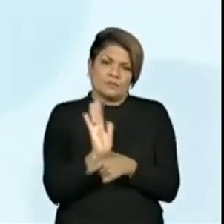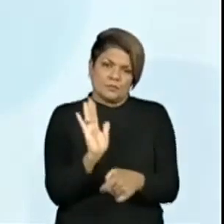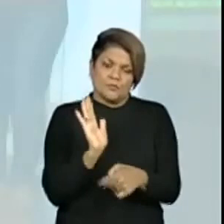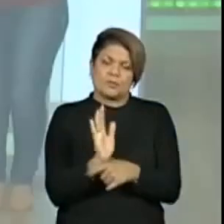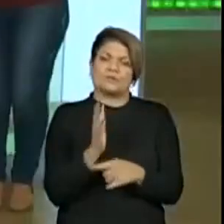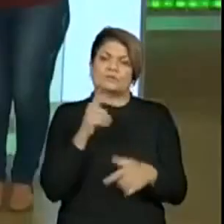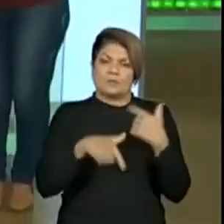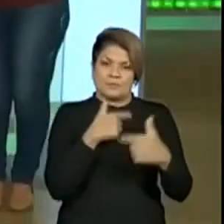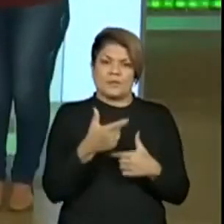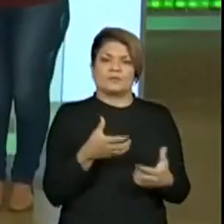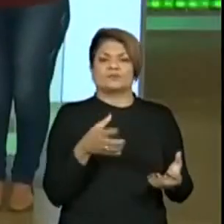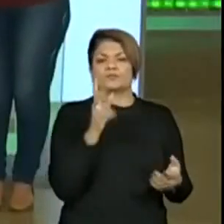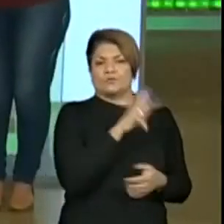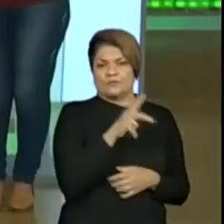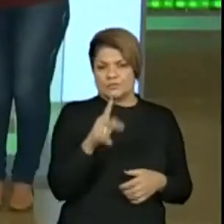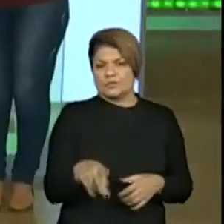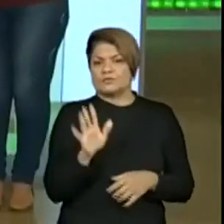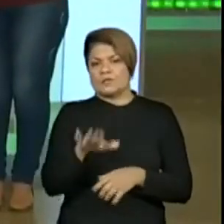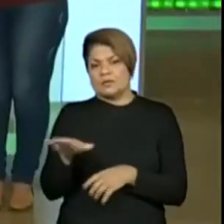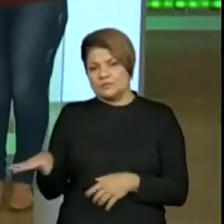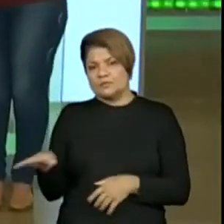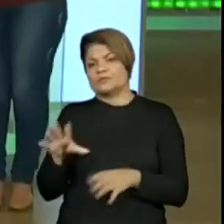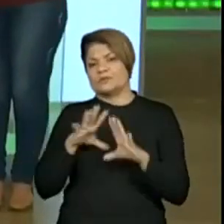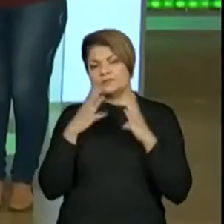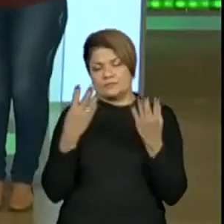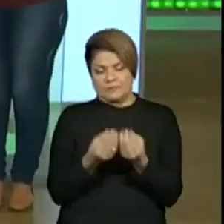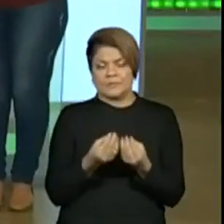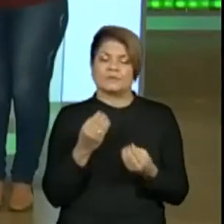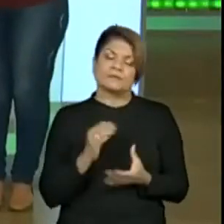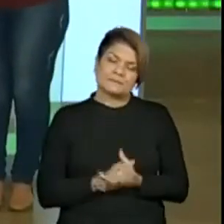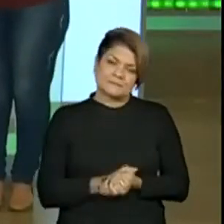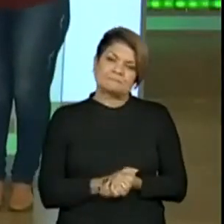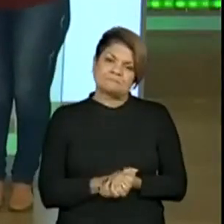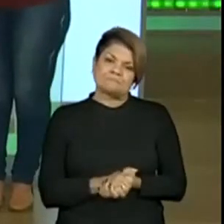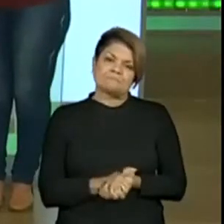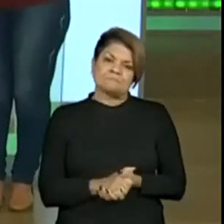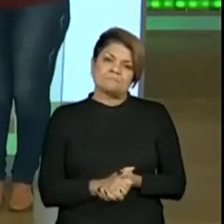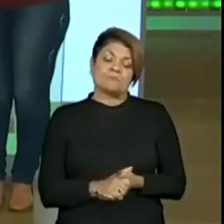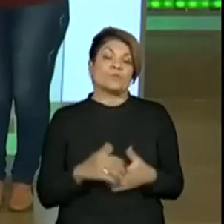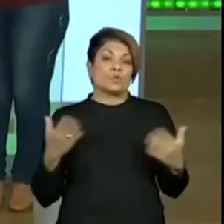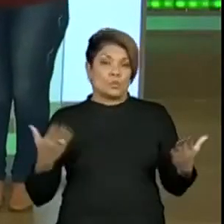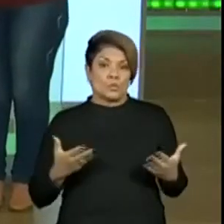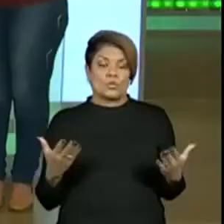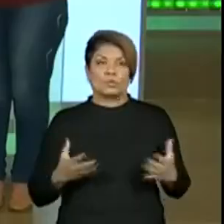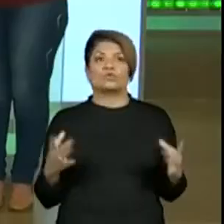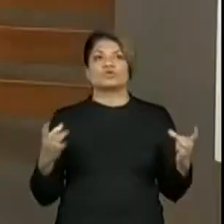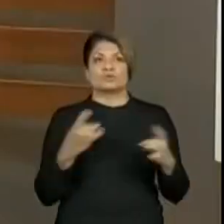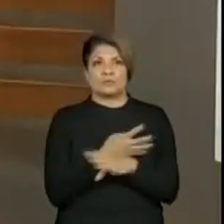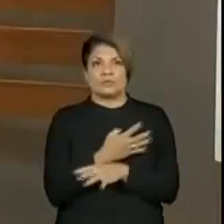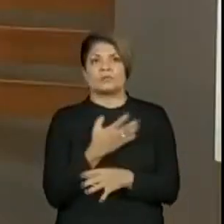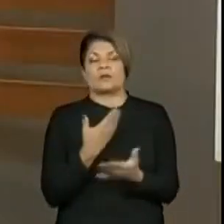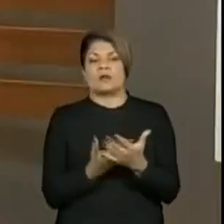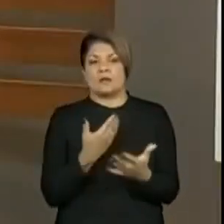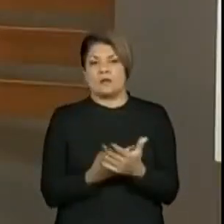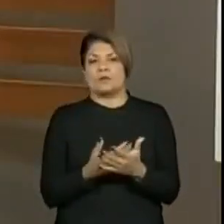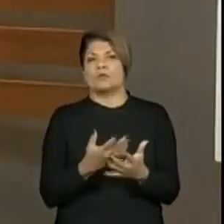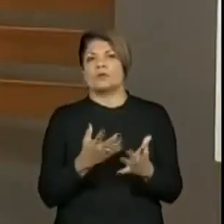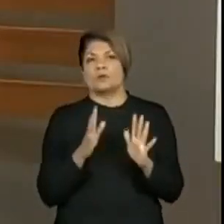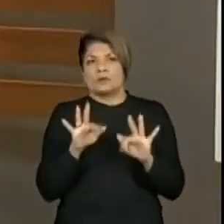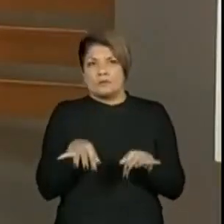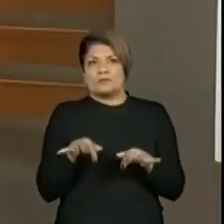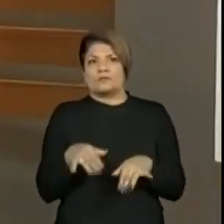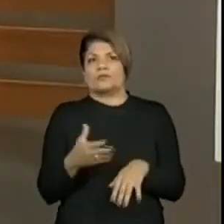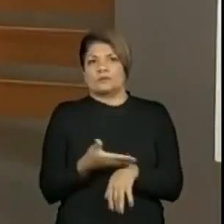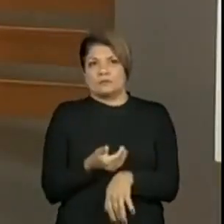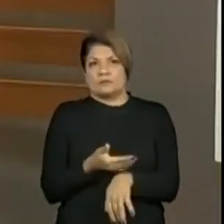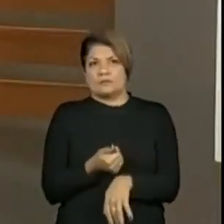professores e dos alunos e pais em casa. Sim. E como já sobrou, hoje a gente termina a aula com uma folguinha de alguns segundinhos,